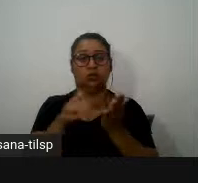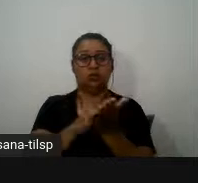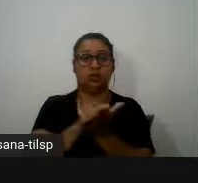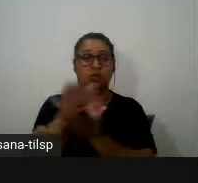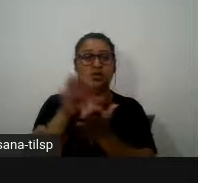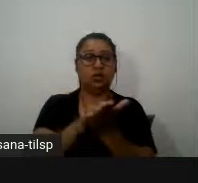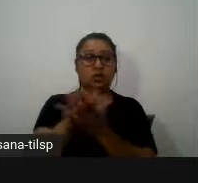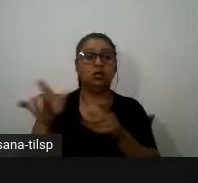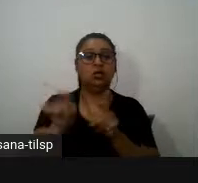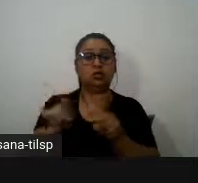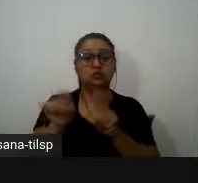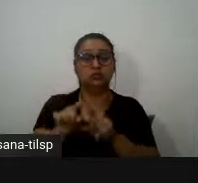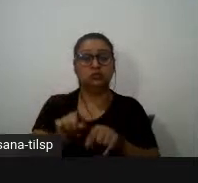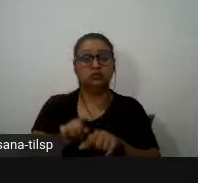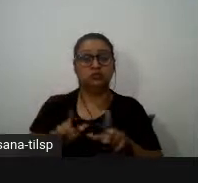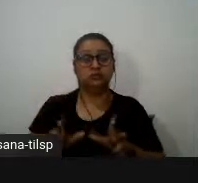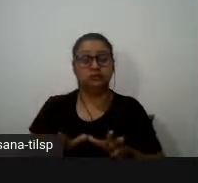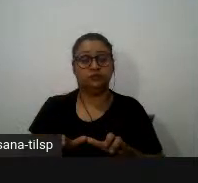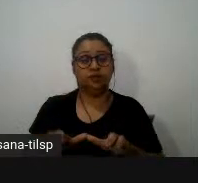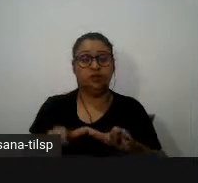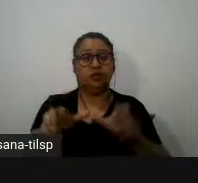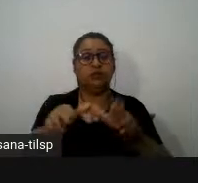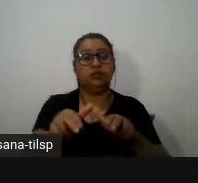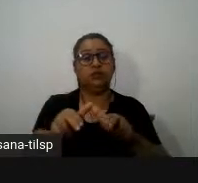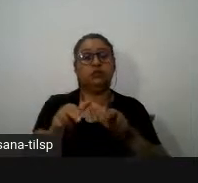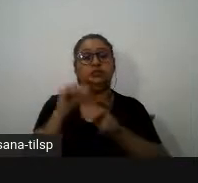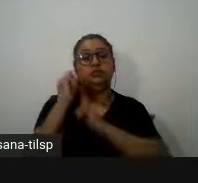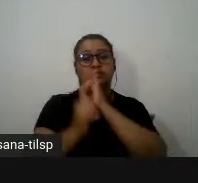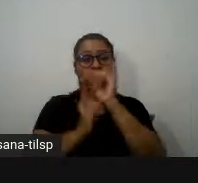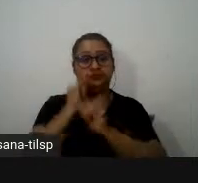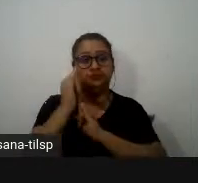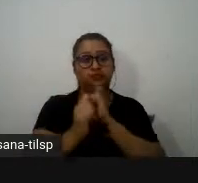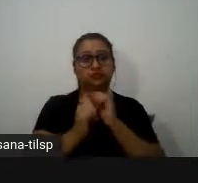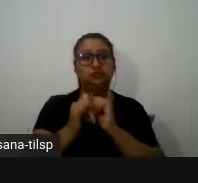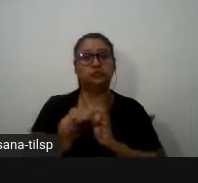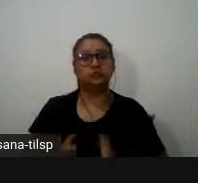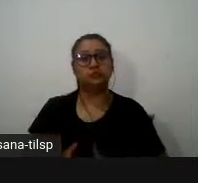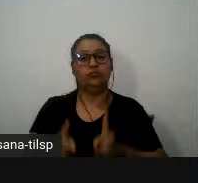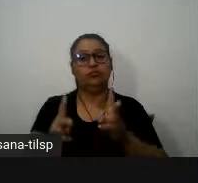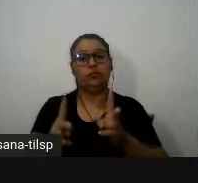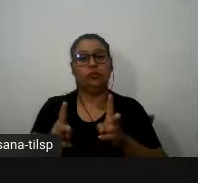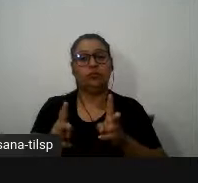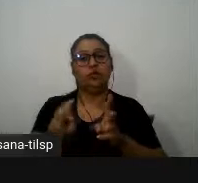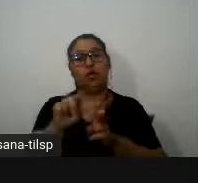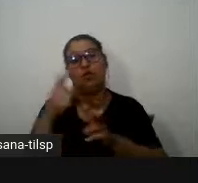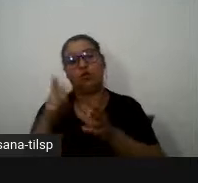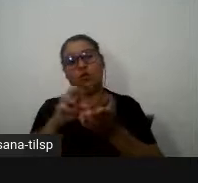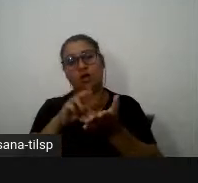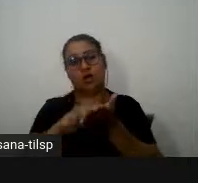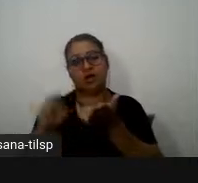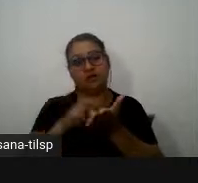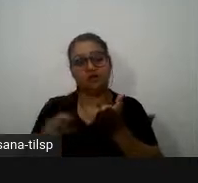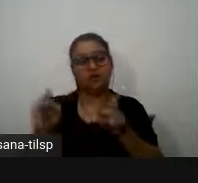analisamos textos no âmbito digital e é sempre como eu disse ou em revistas ou em jornais